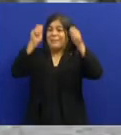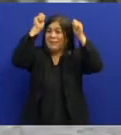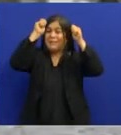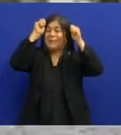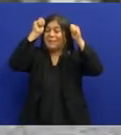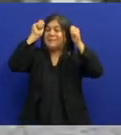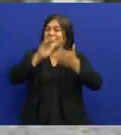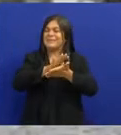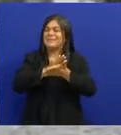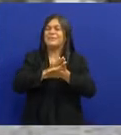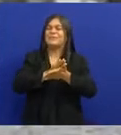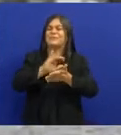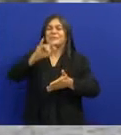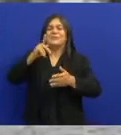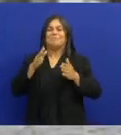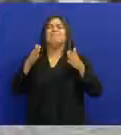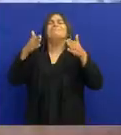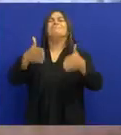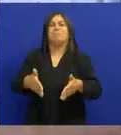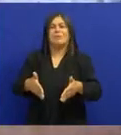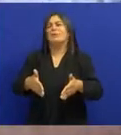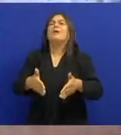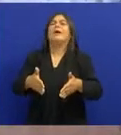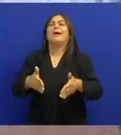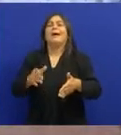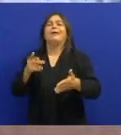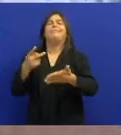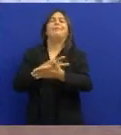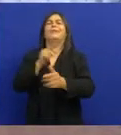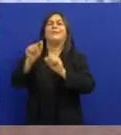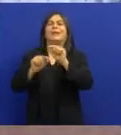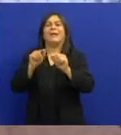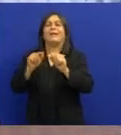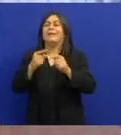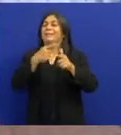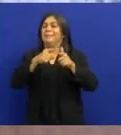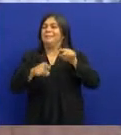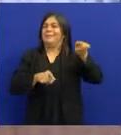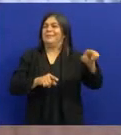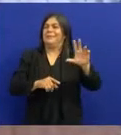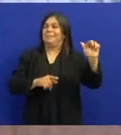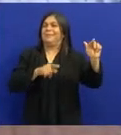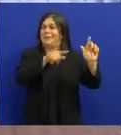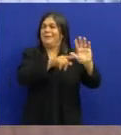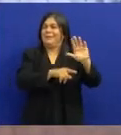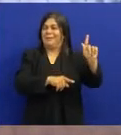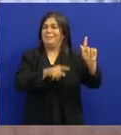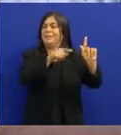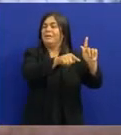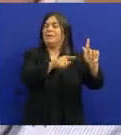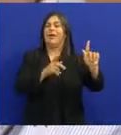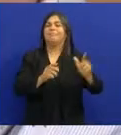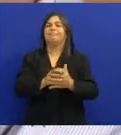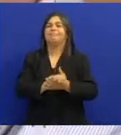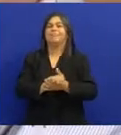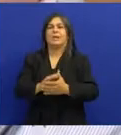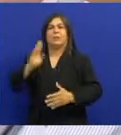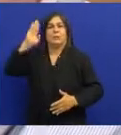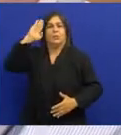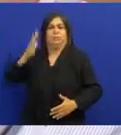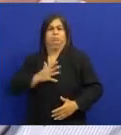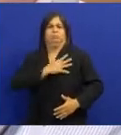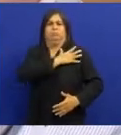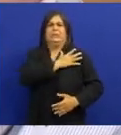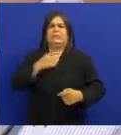O Jacques quando chegou em João Pessoa Ele chegou Por conta de uma confusão Que ele se meteu Lá em Campina Grande Com os soldados do exército